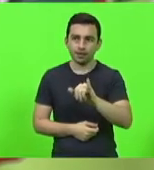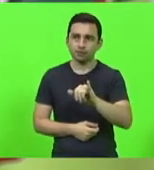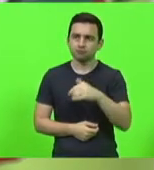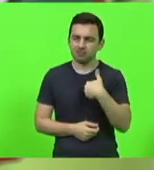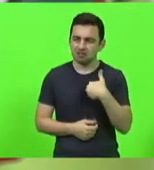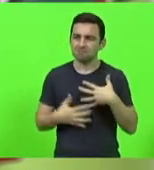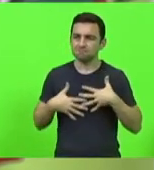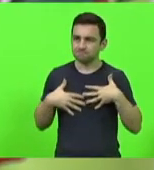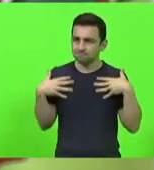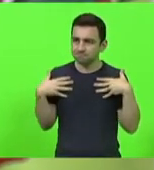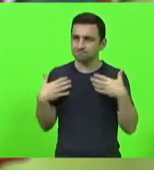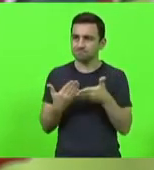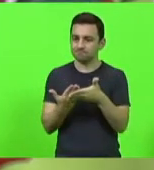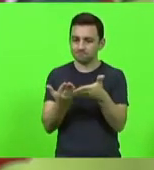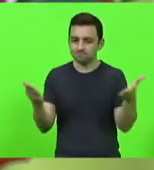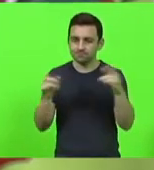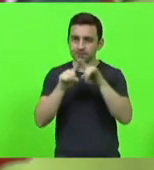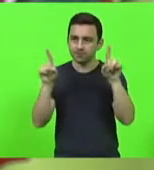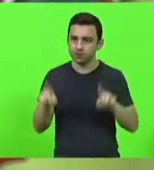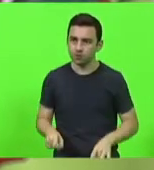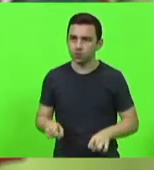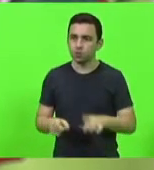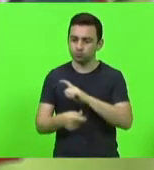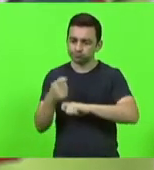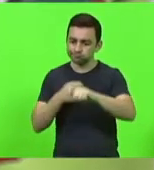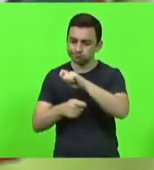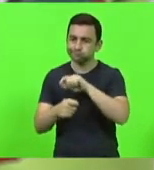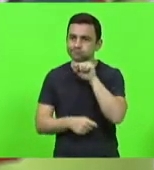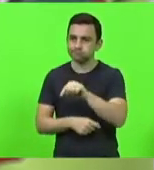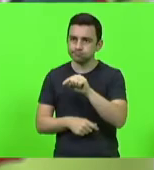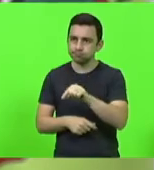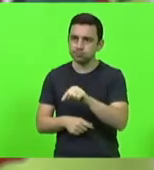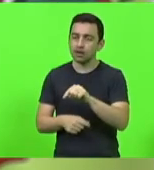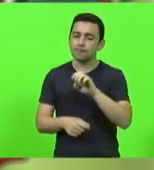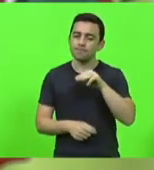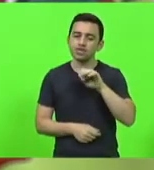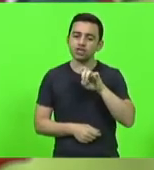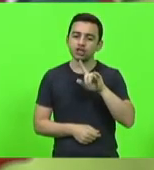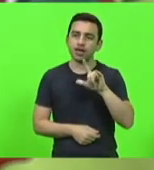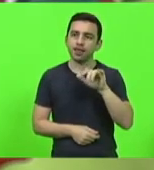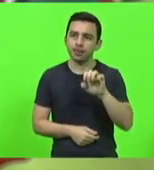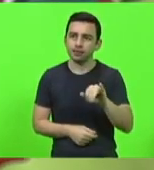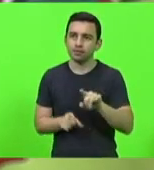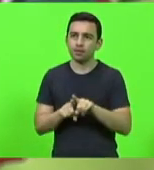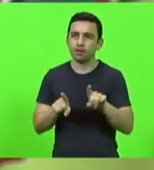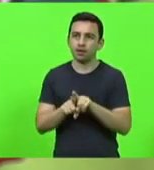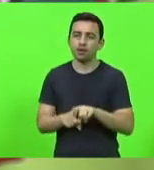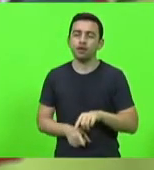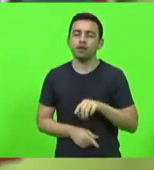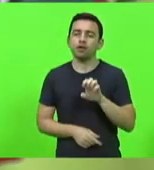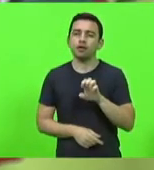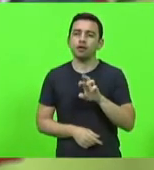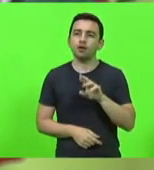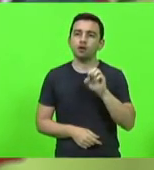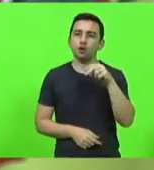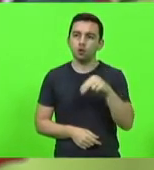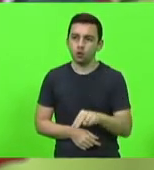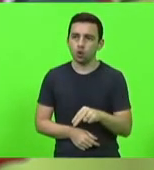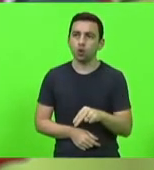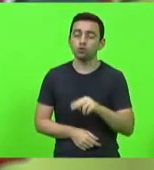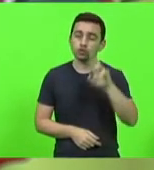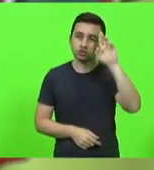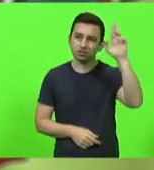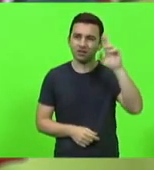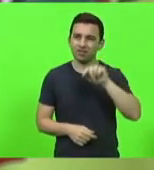minhas homenagens a todos os servidores da Fazenda, dele, da Michele, ao Heron, o nosso chefe da Casa Civil,